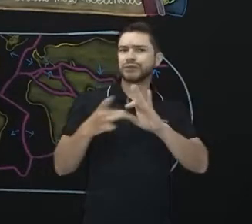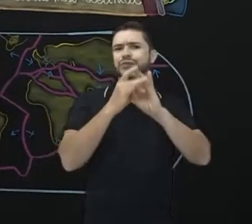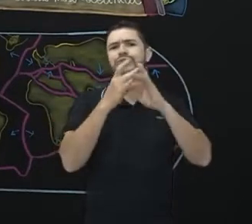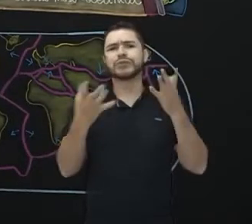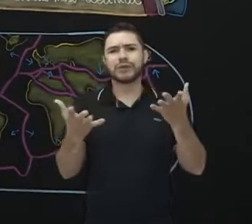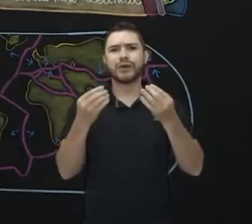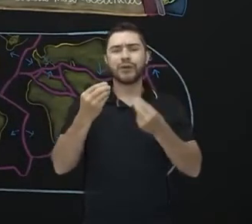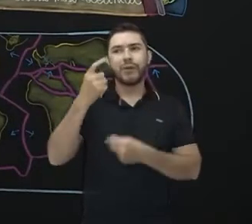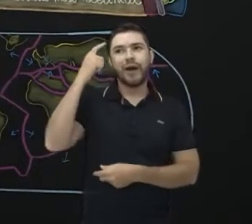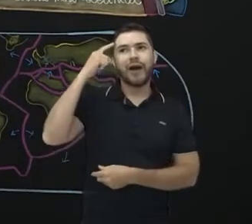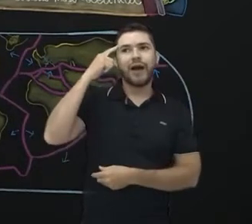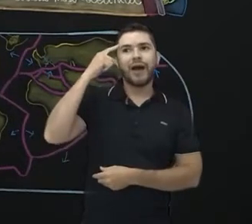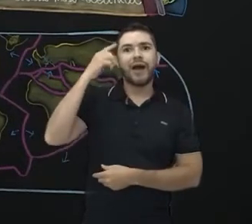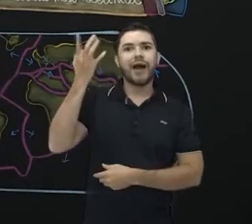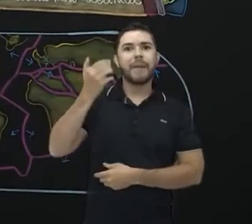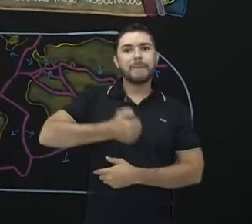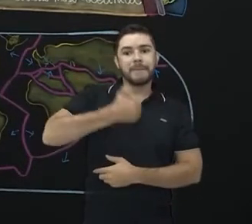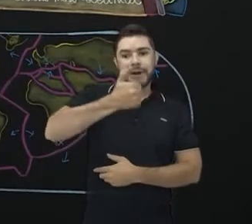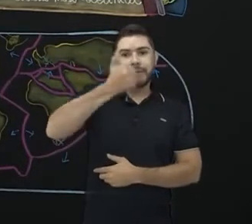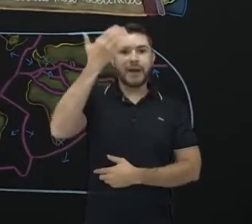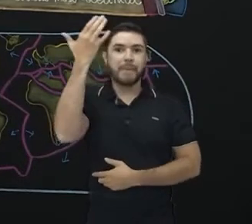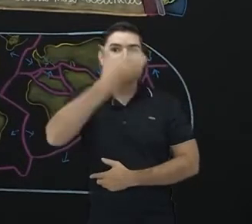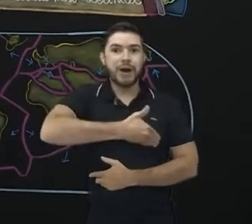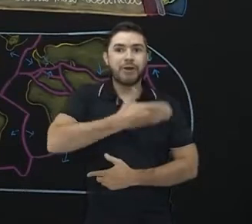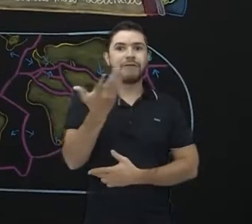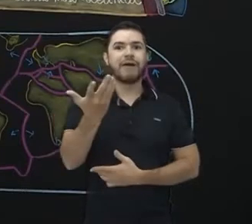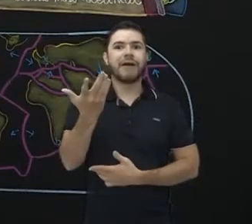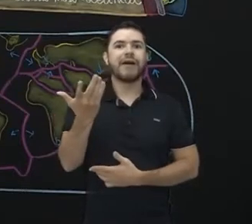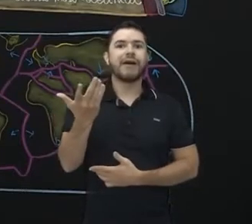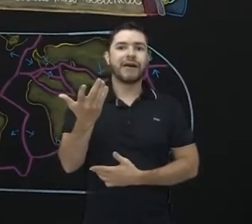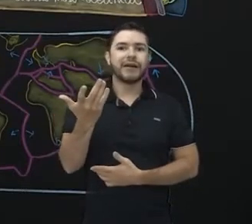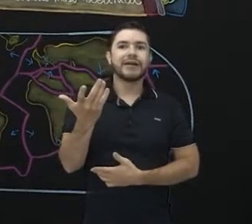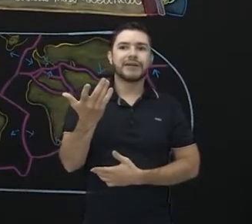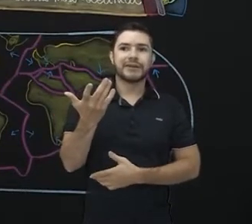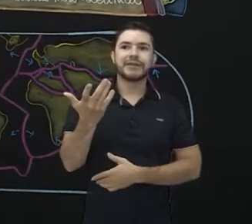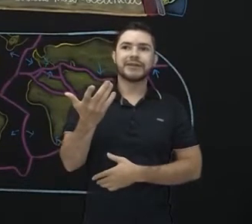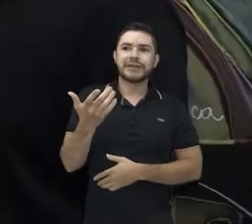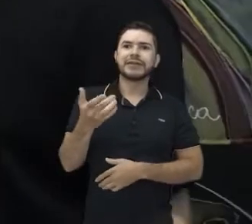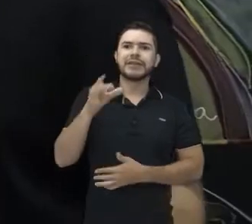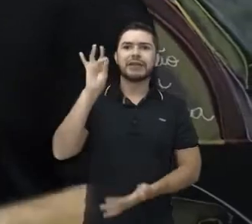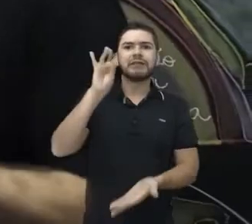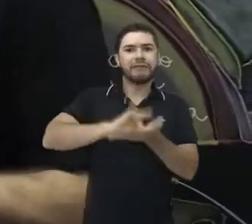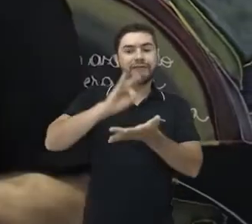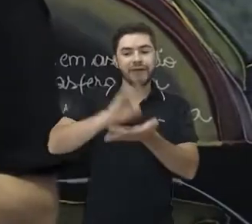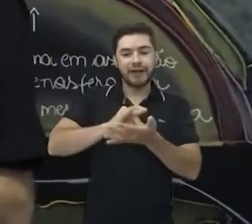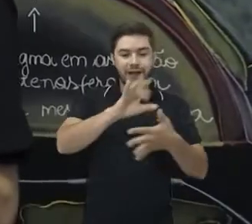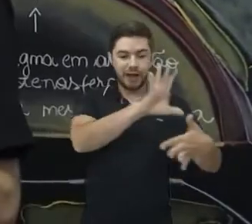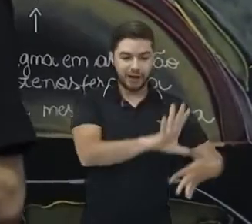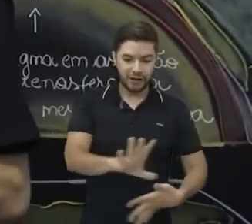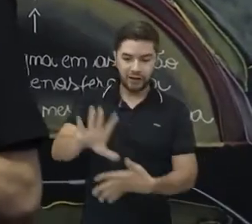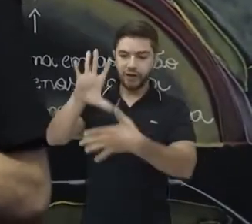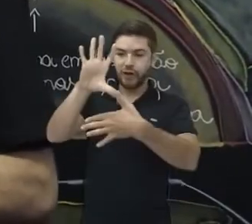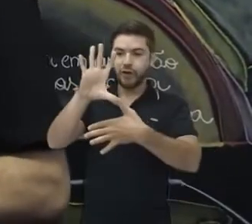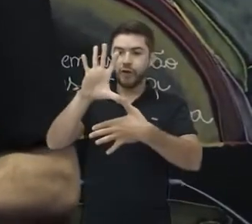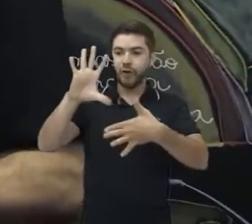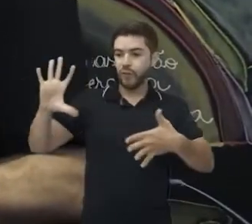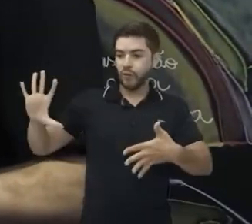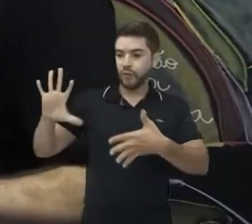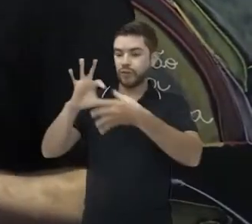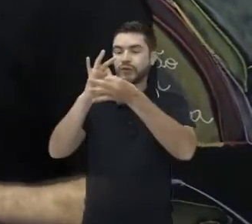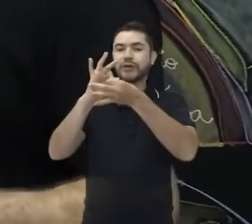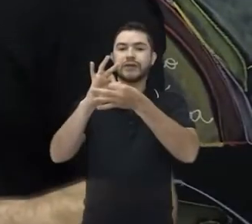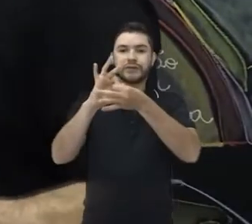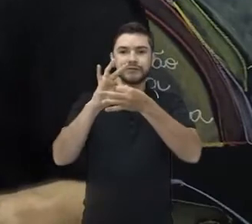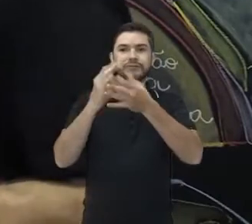ideia. A primeira evidência estava chegando de que um dia esses continentes estavam unidos. Só que ele foi além. Ele encontrou